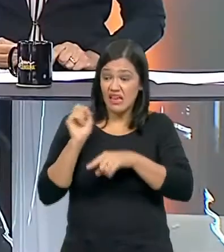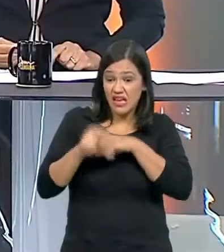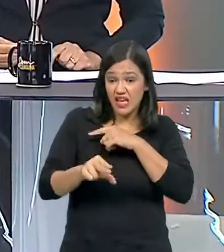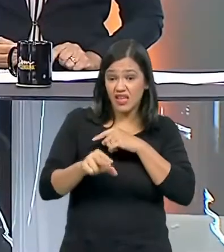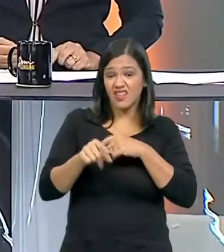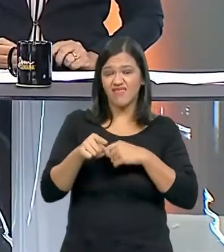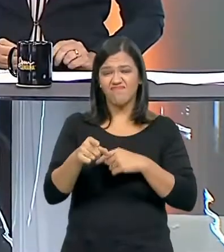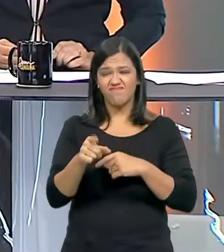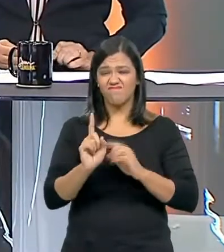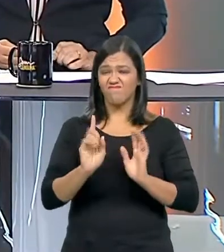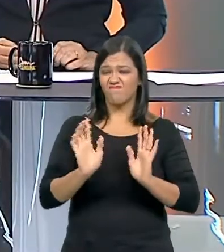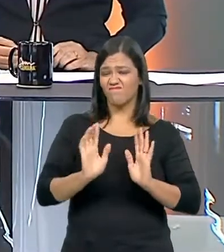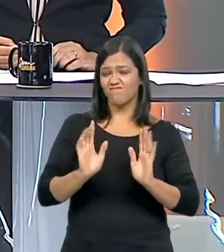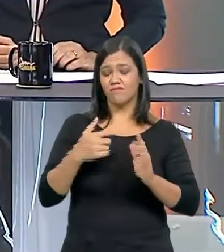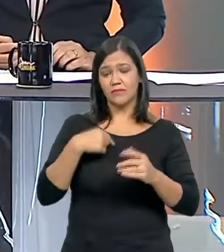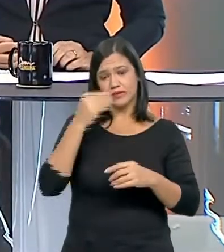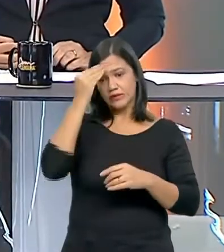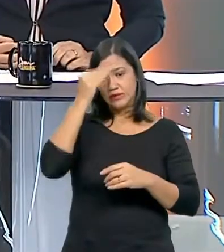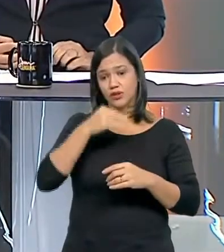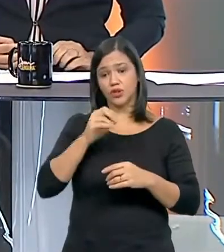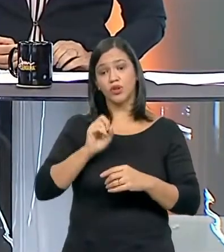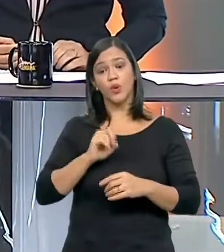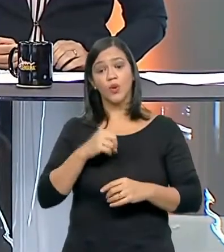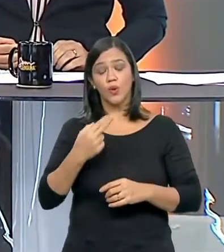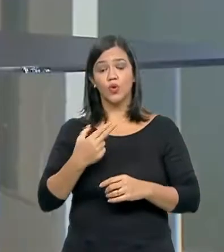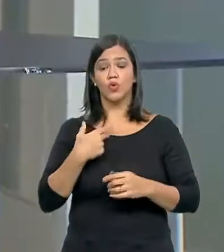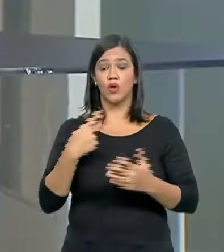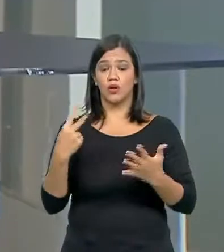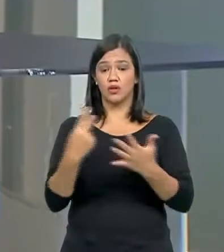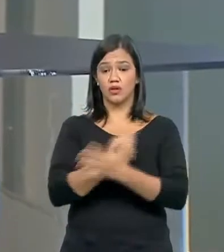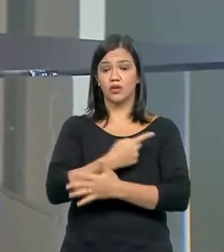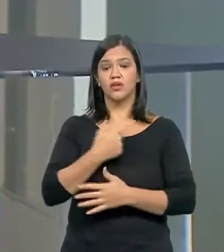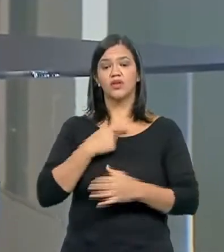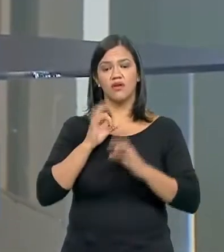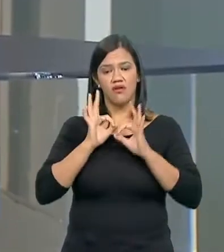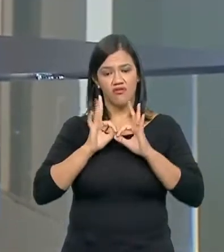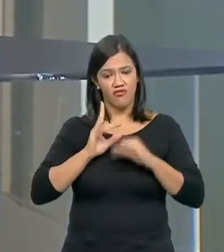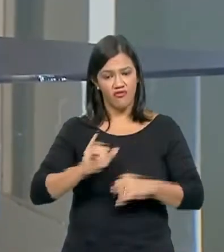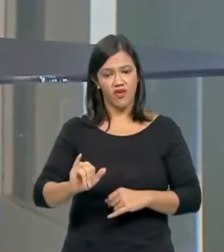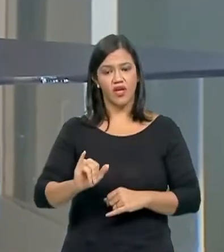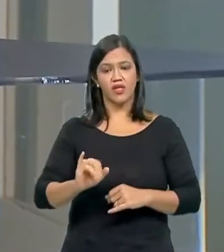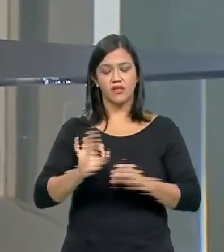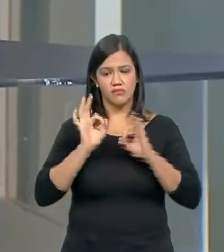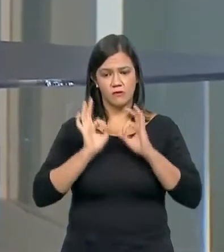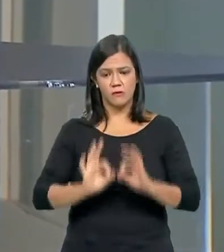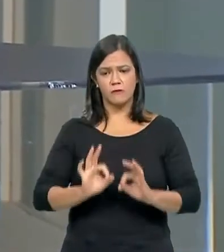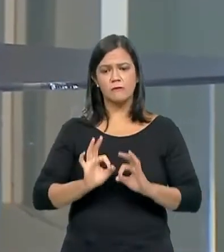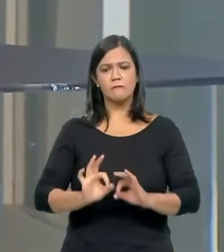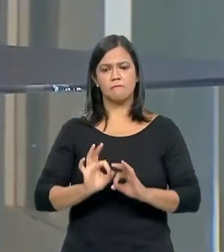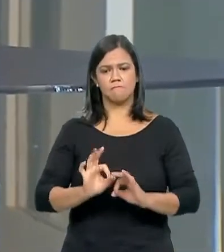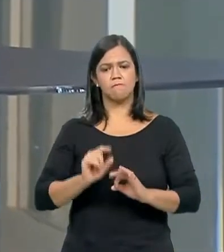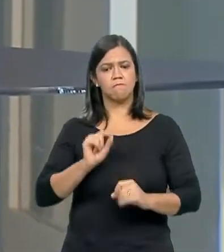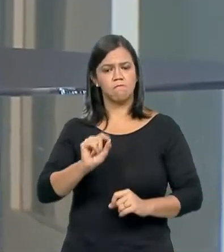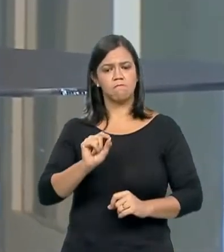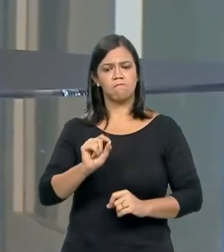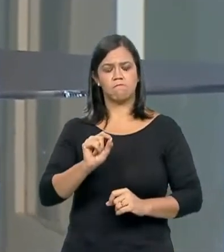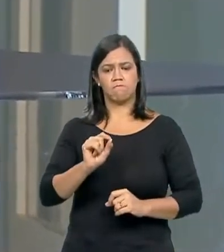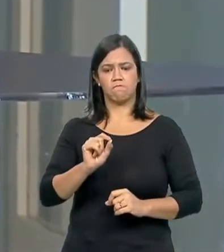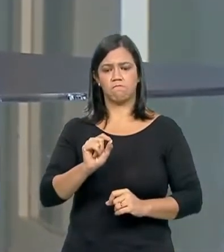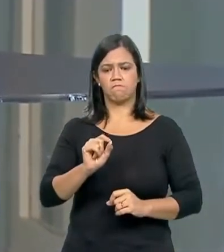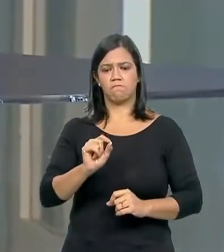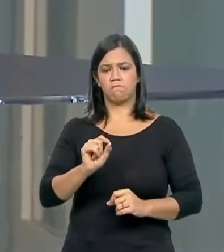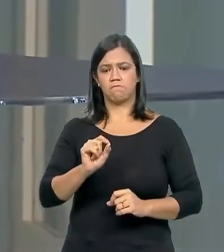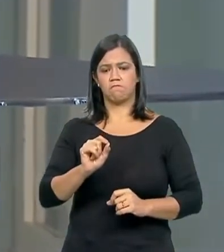momento em que você abraça a carreira militar, mas que fatalmente vai exigir uma séria dose de